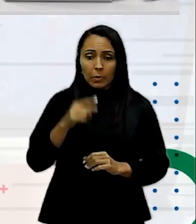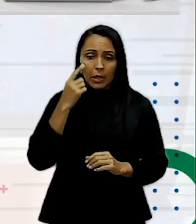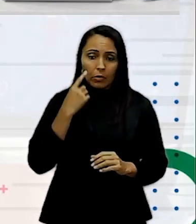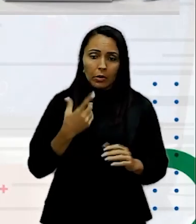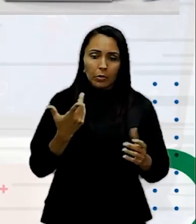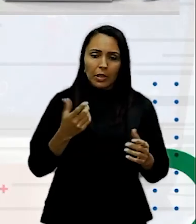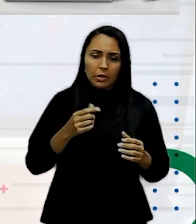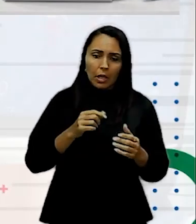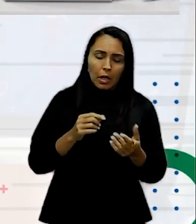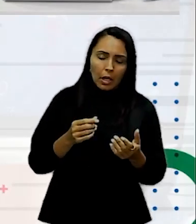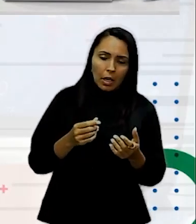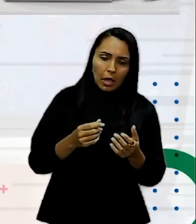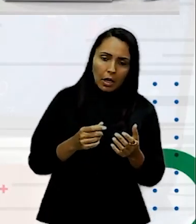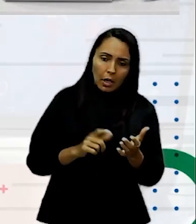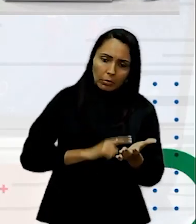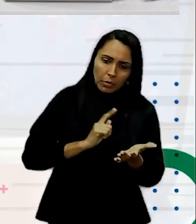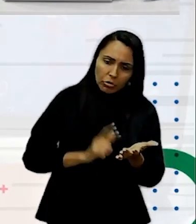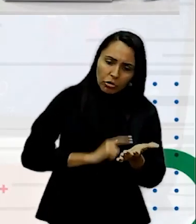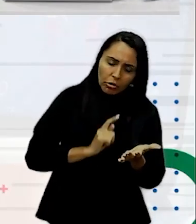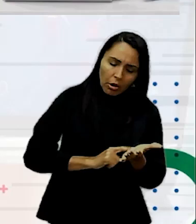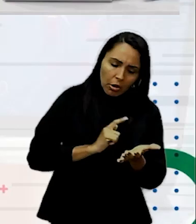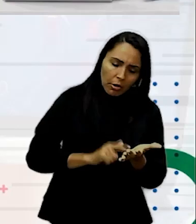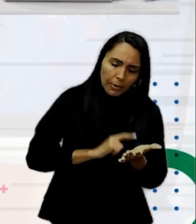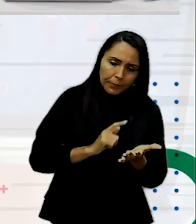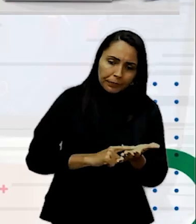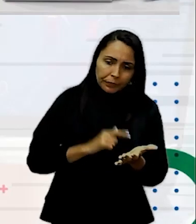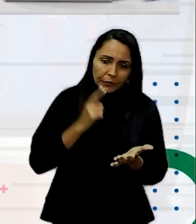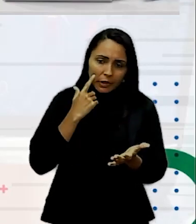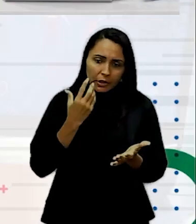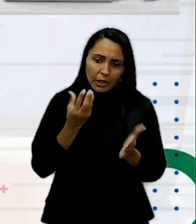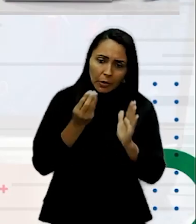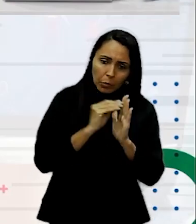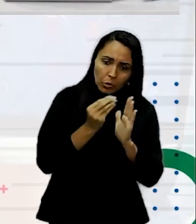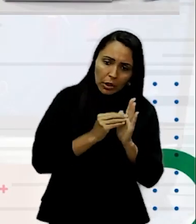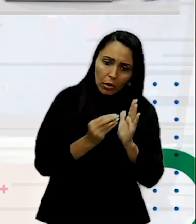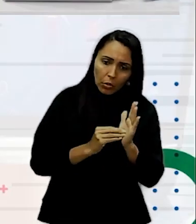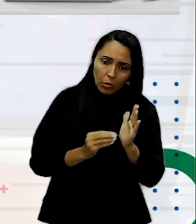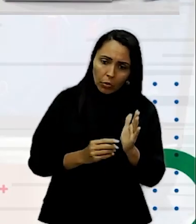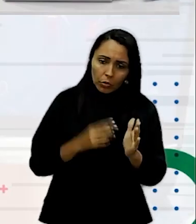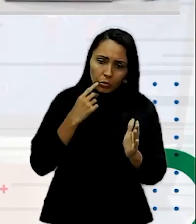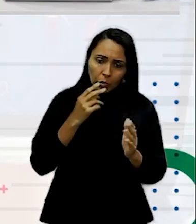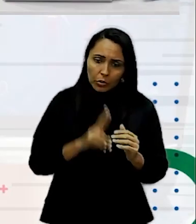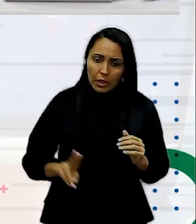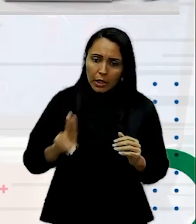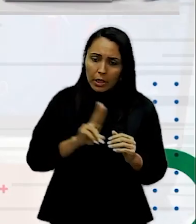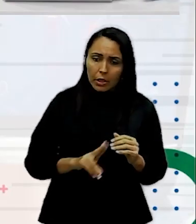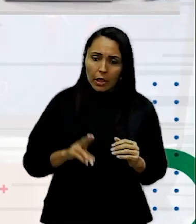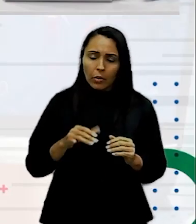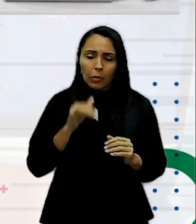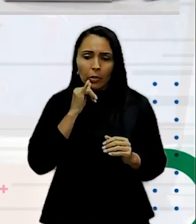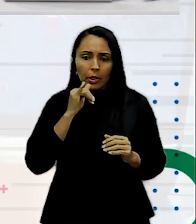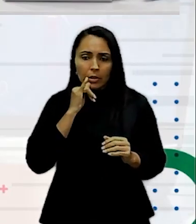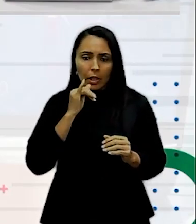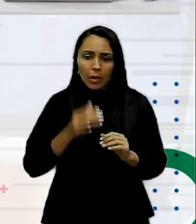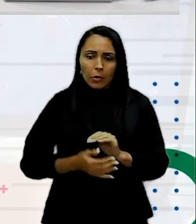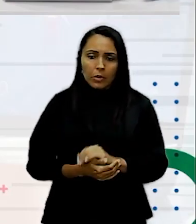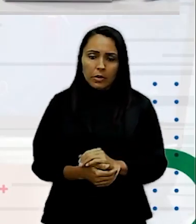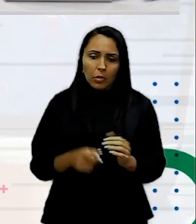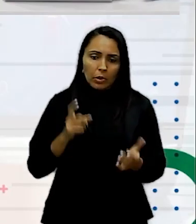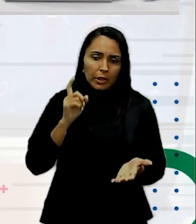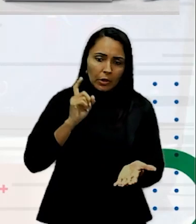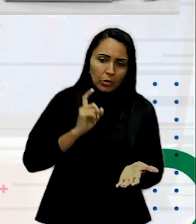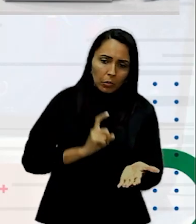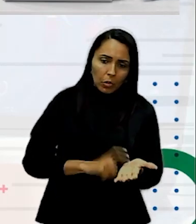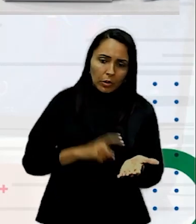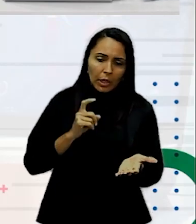E começa a mexer nele E tenta aplicar Alguns roteiros De uso Por exemplo Se eu clicar Em um botão